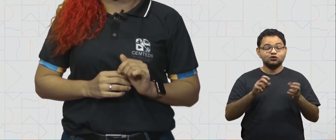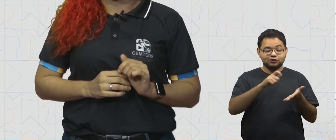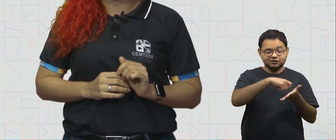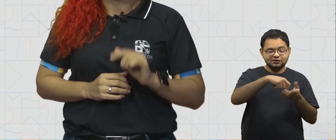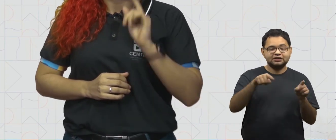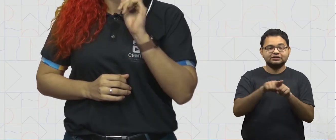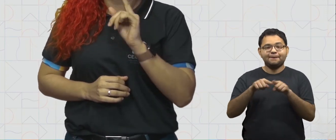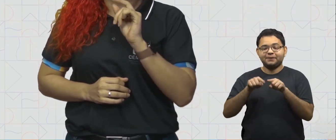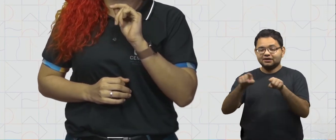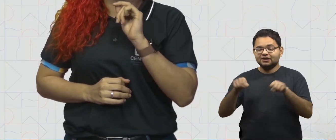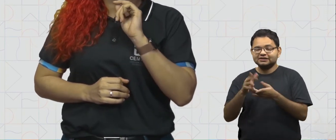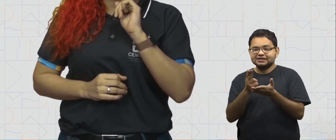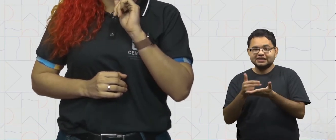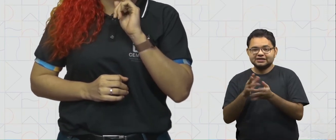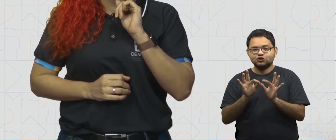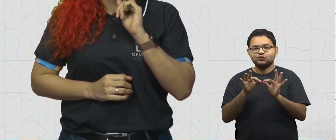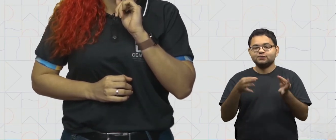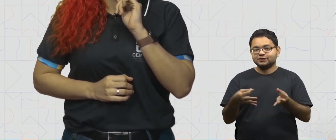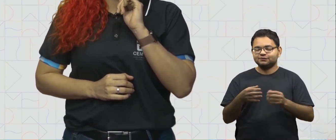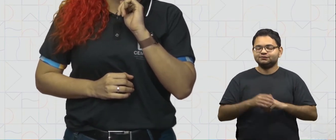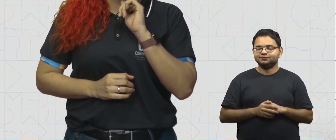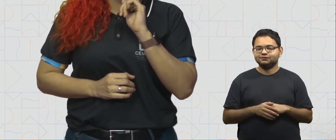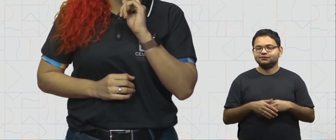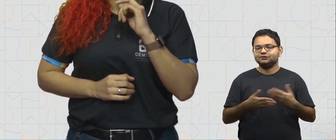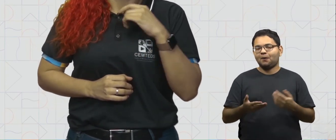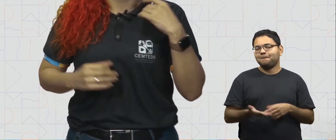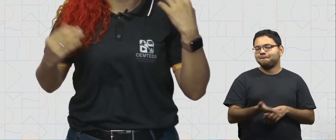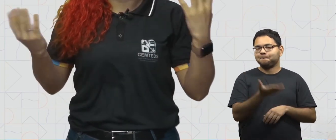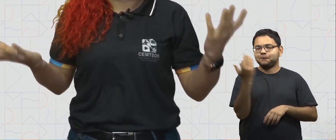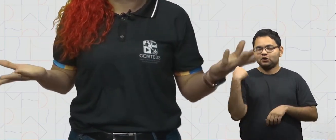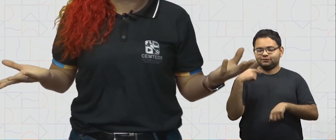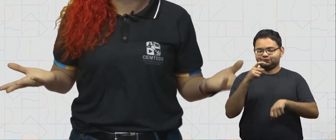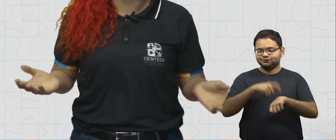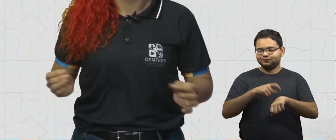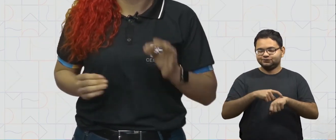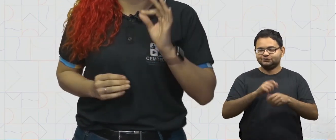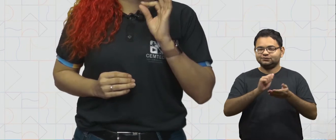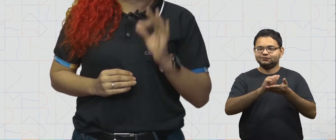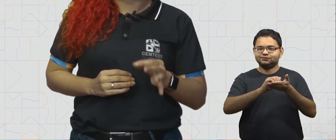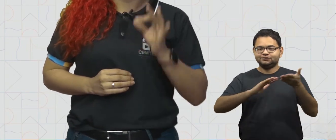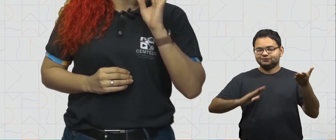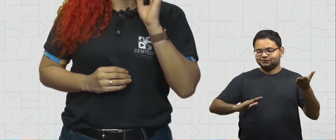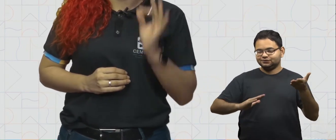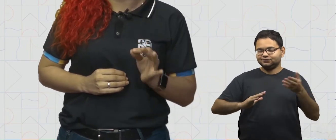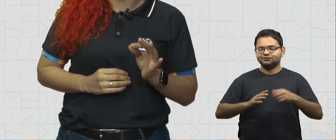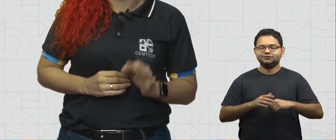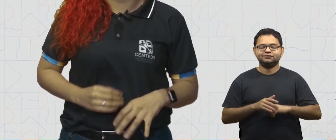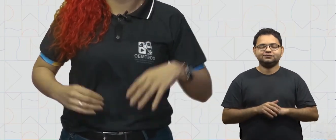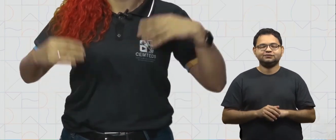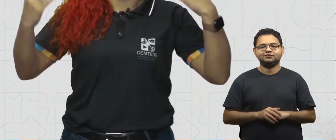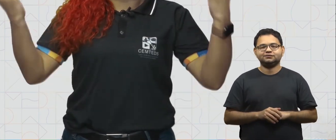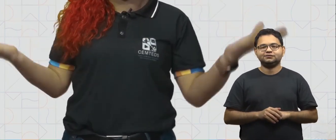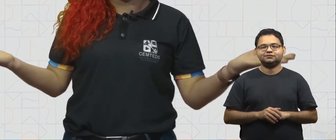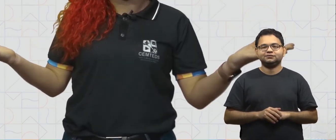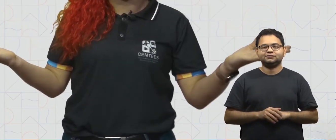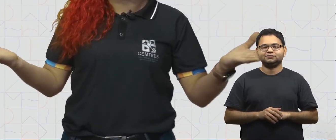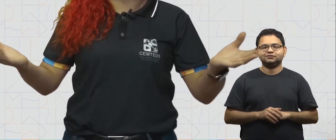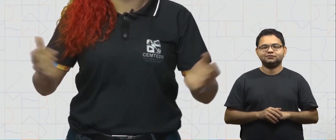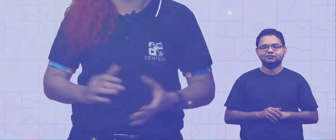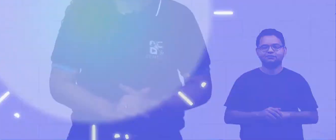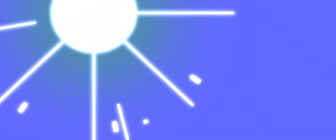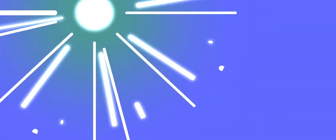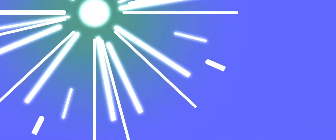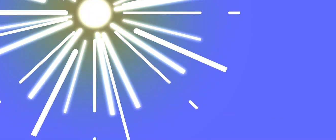de roteiros e de plantas simples. Então, venha comigo para a nossa, para a sua, hora da